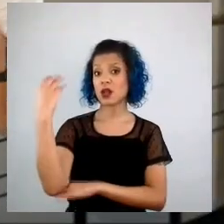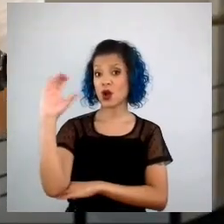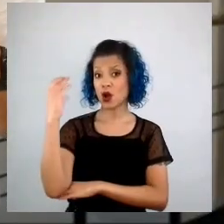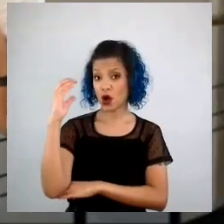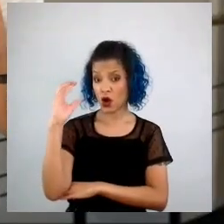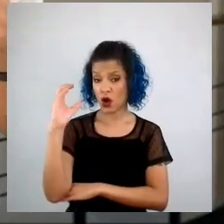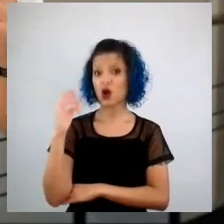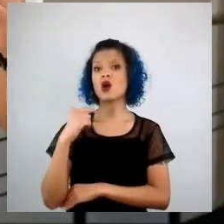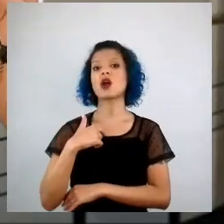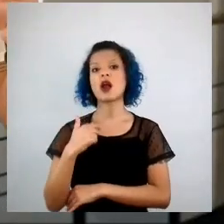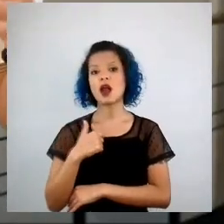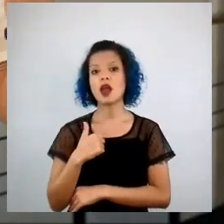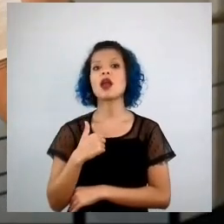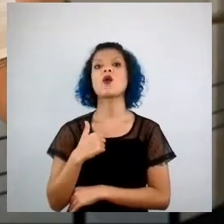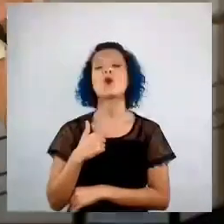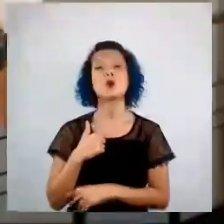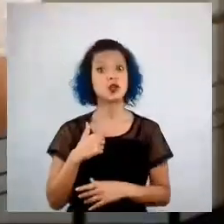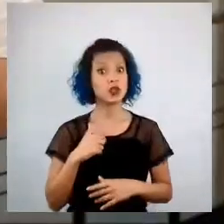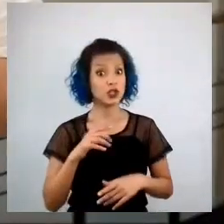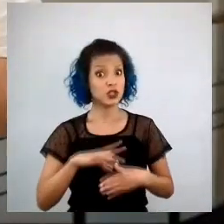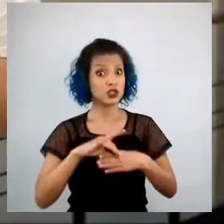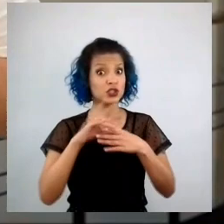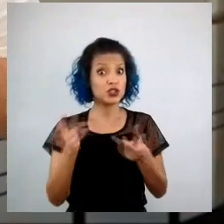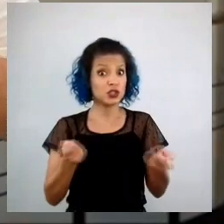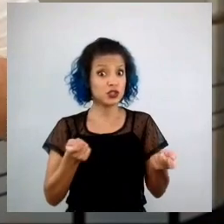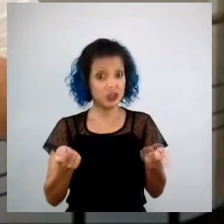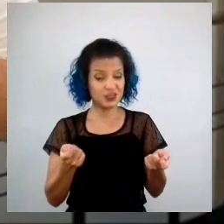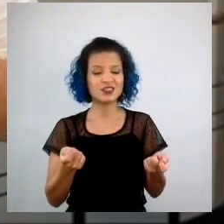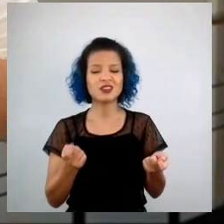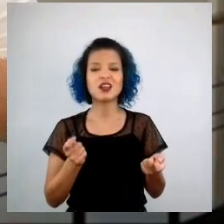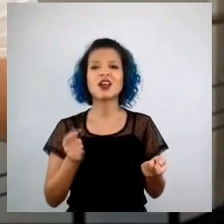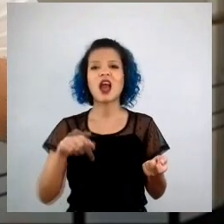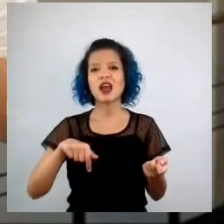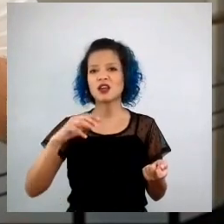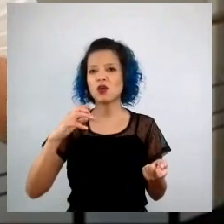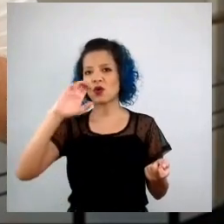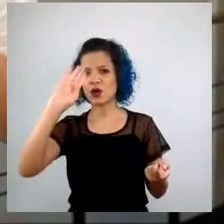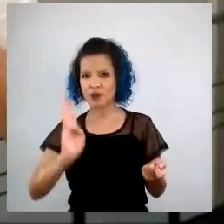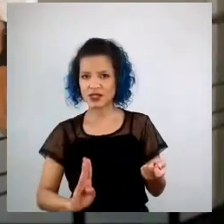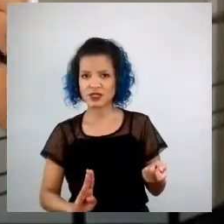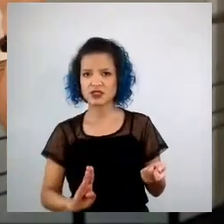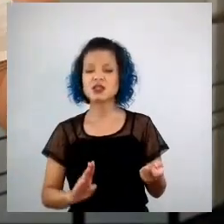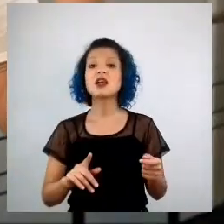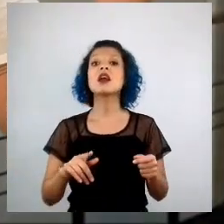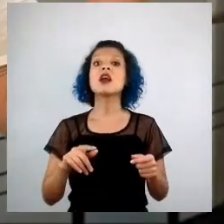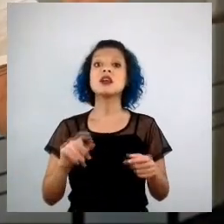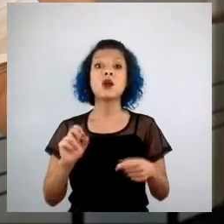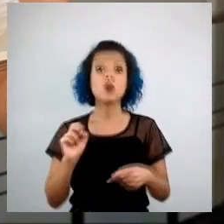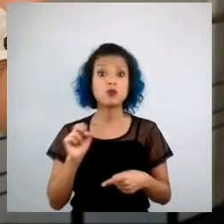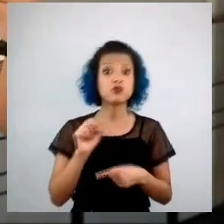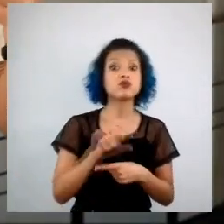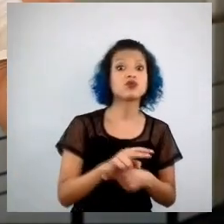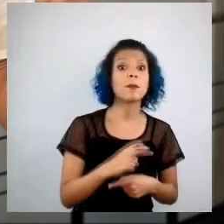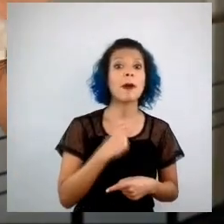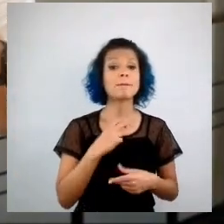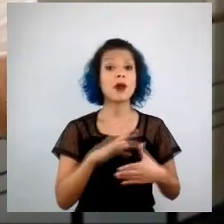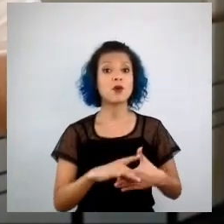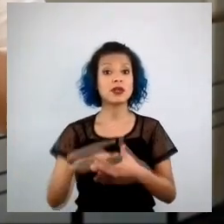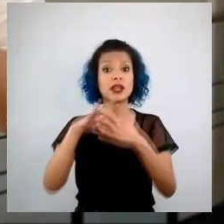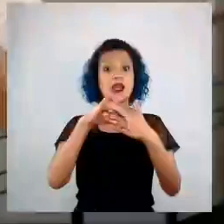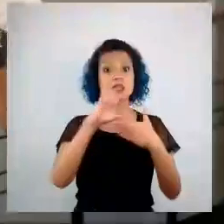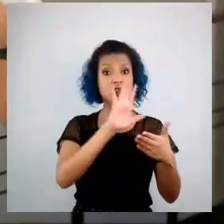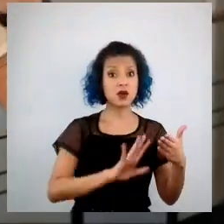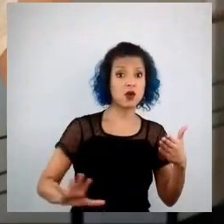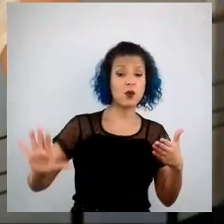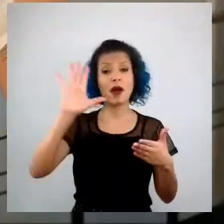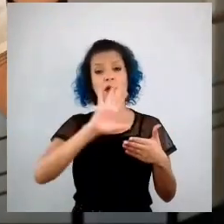criativo da Coca no Brasil e da onde eu assumi também uma posição de liderança global na empresa. E, nos últimos seis anos, pós-Coca